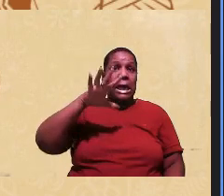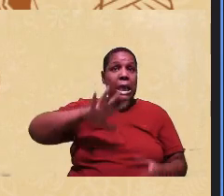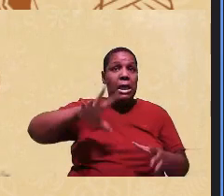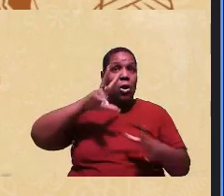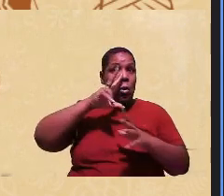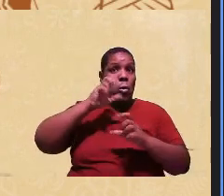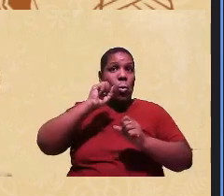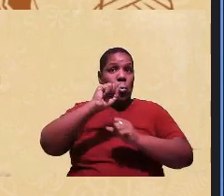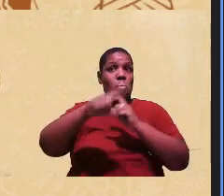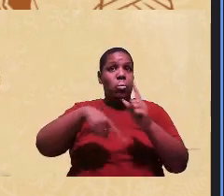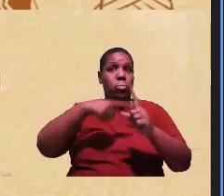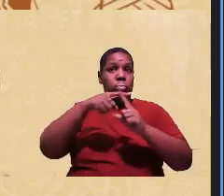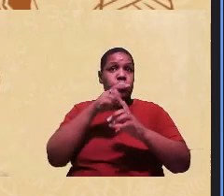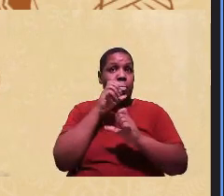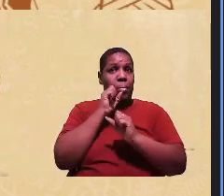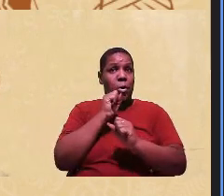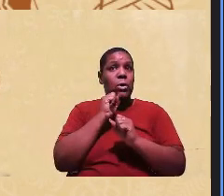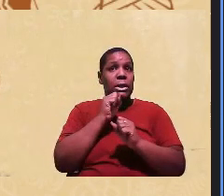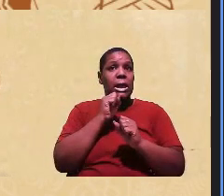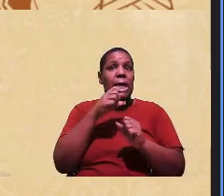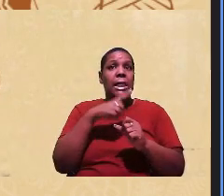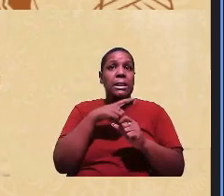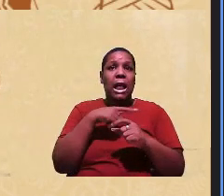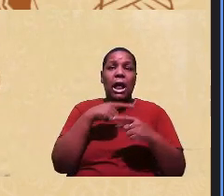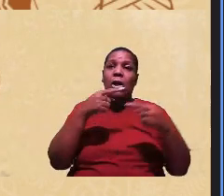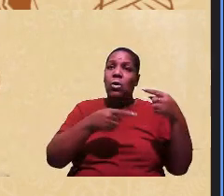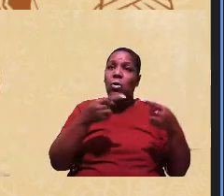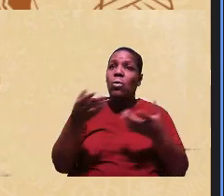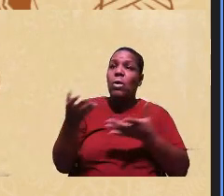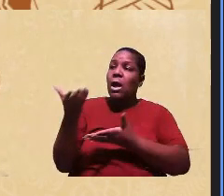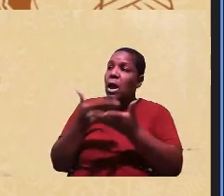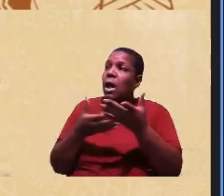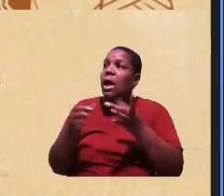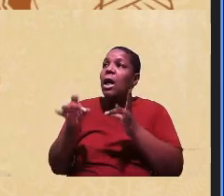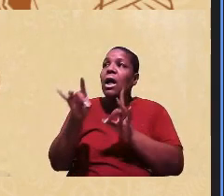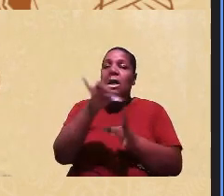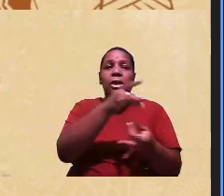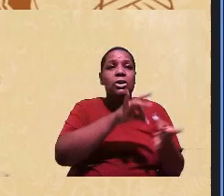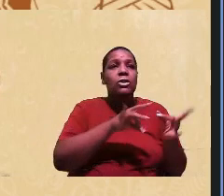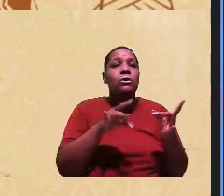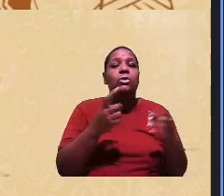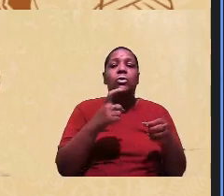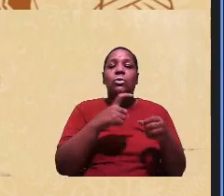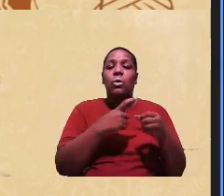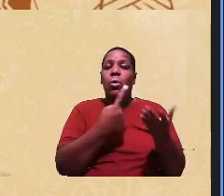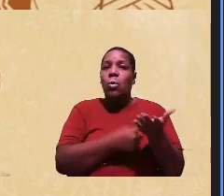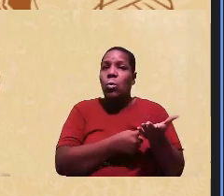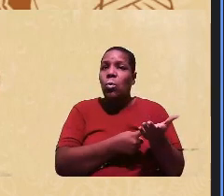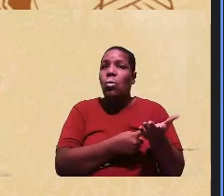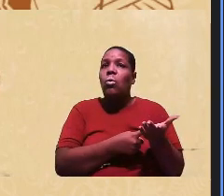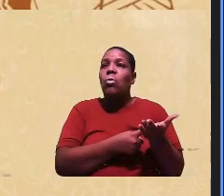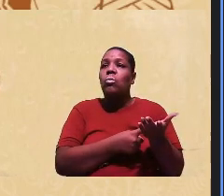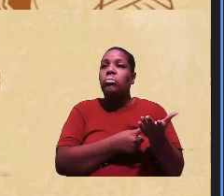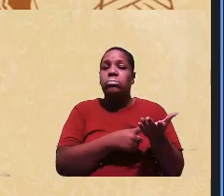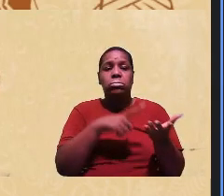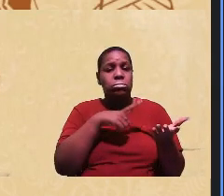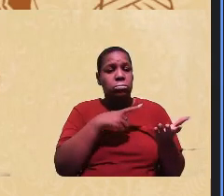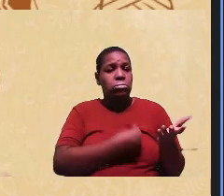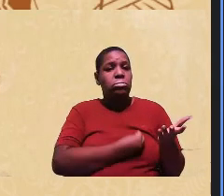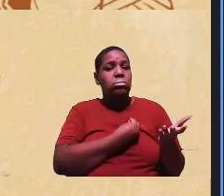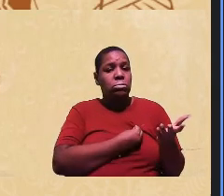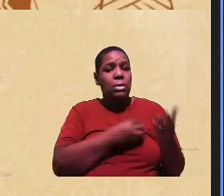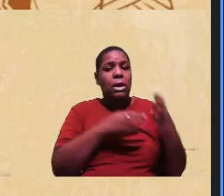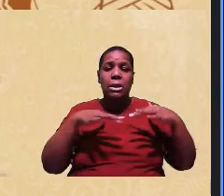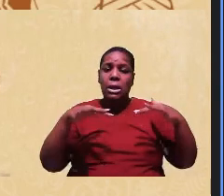se alinhando fazendo articulação alianças como e estando nesses espaços como